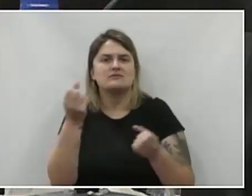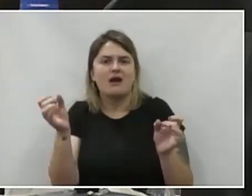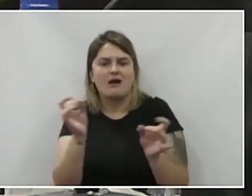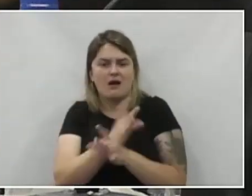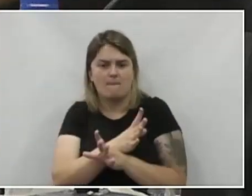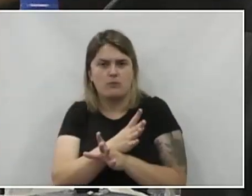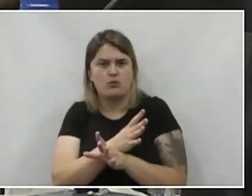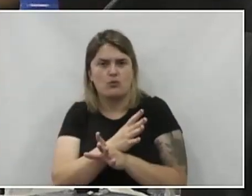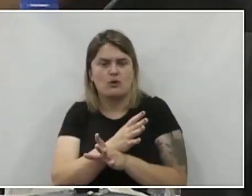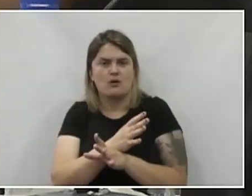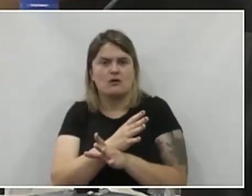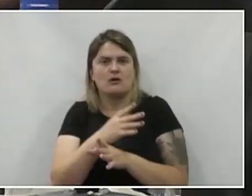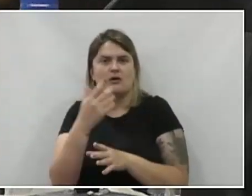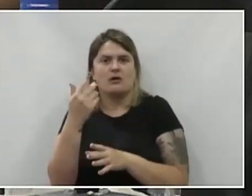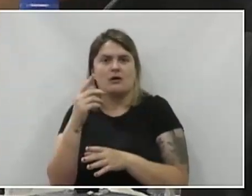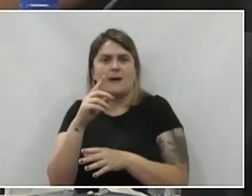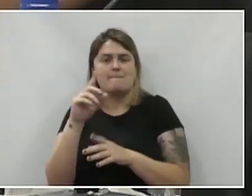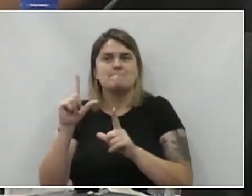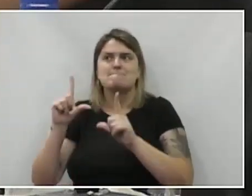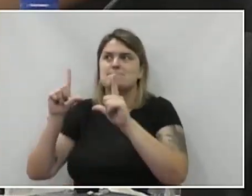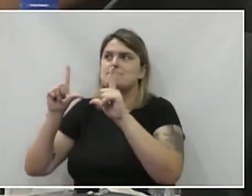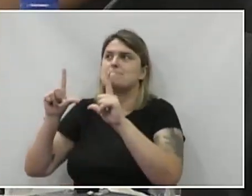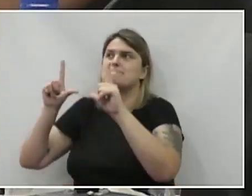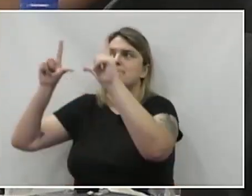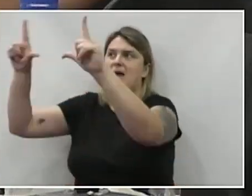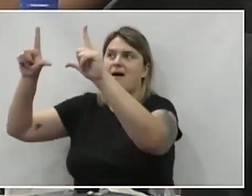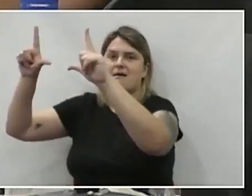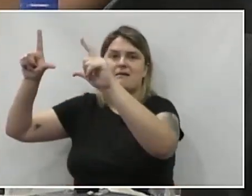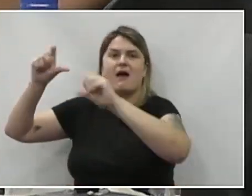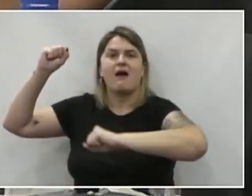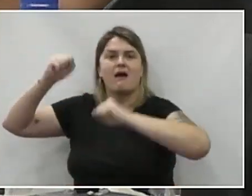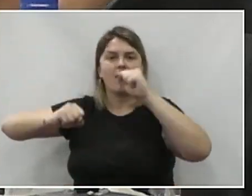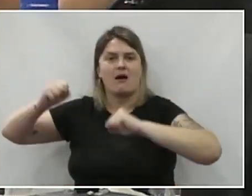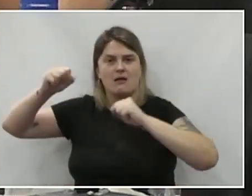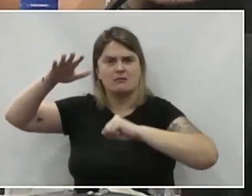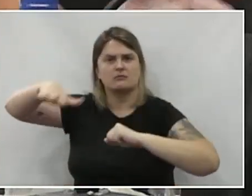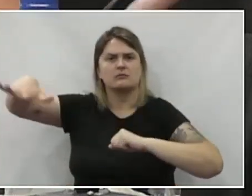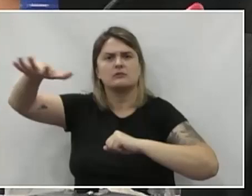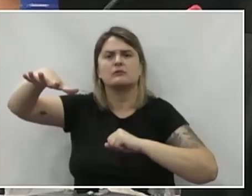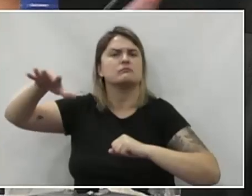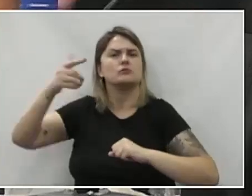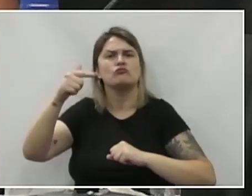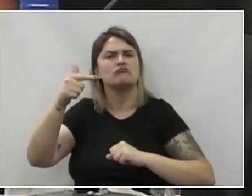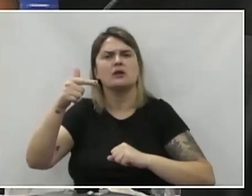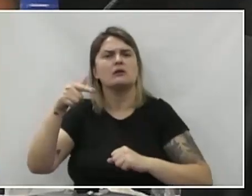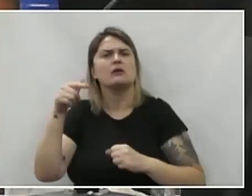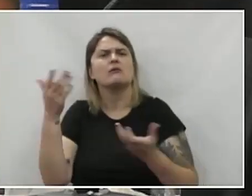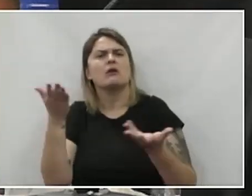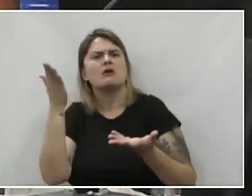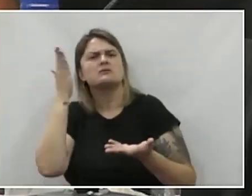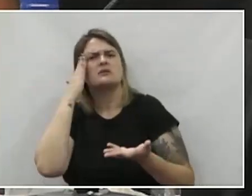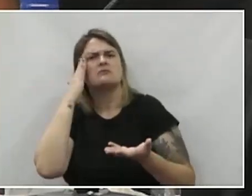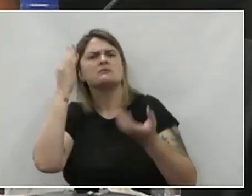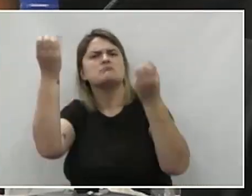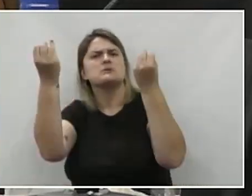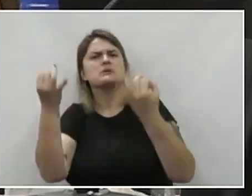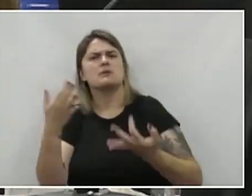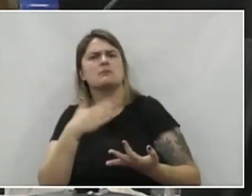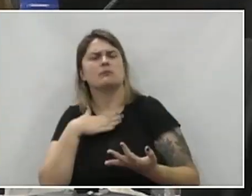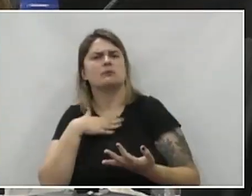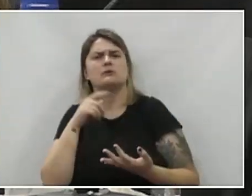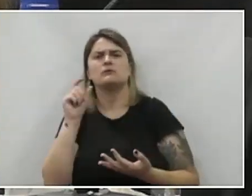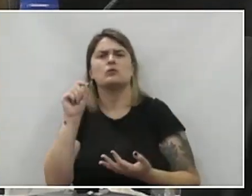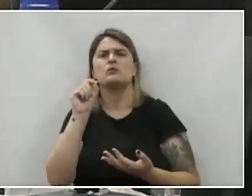Nem a placa mais, nem a placa mais da área industrial está mais lá. O que está acontecendo aqui? Eu gostaria que alguém me explicasse, vocês